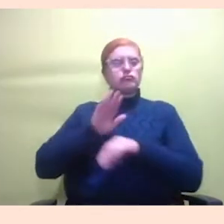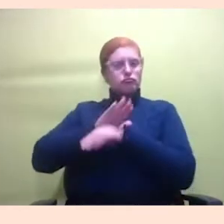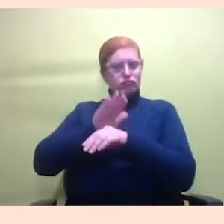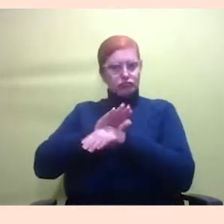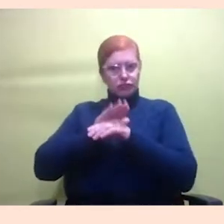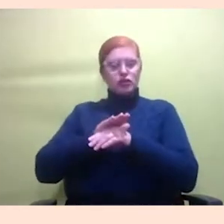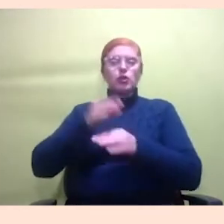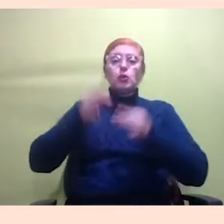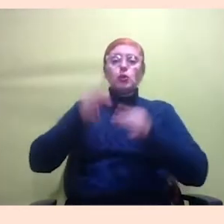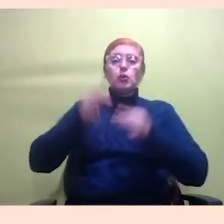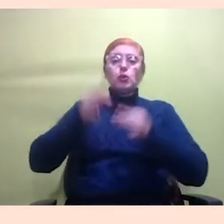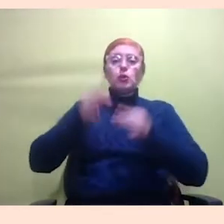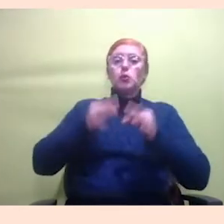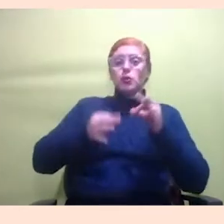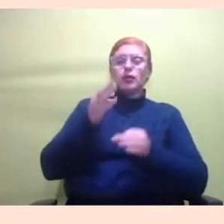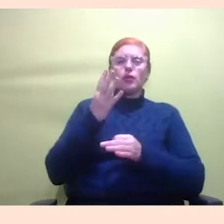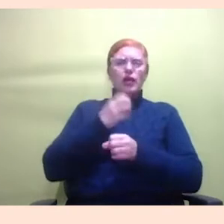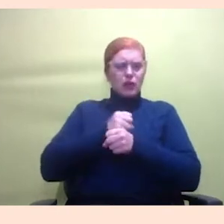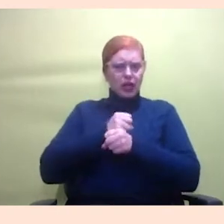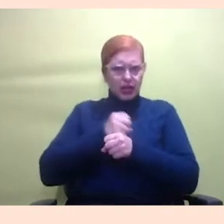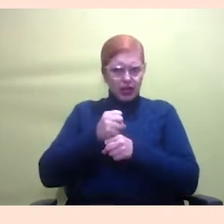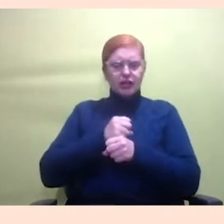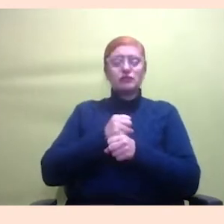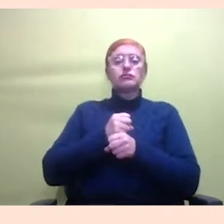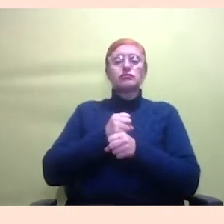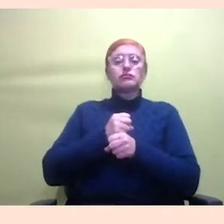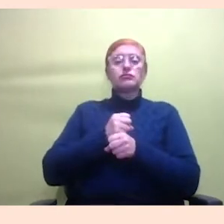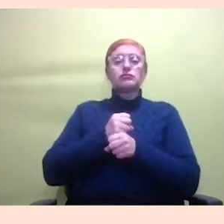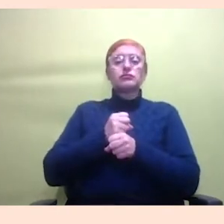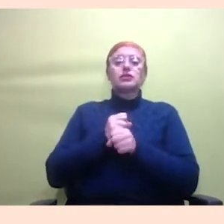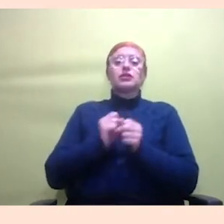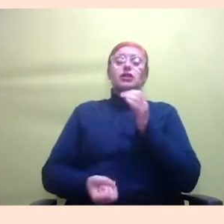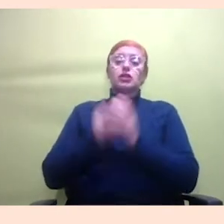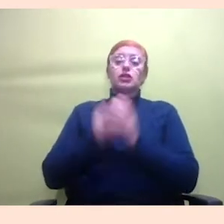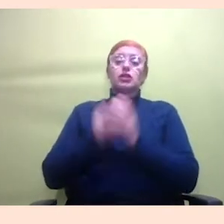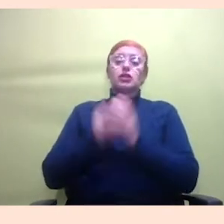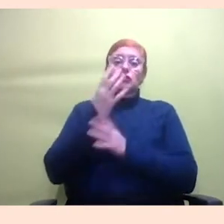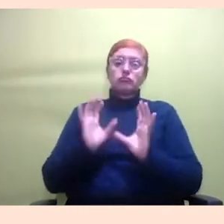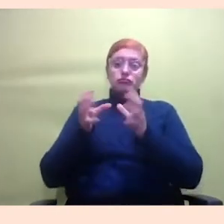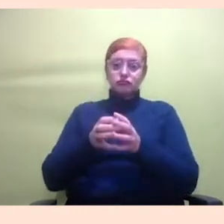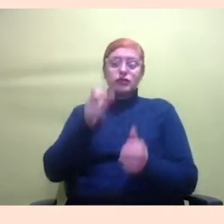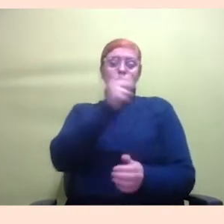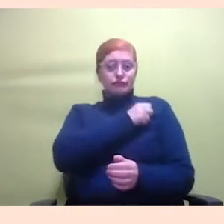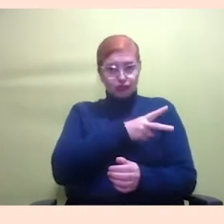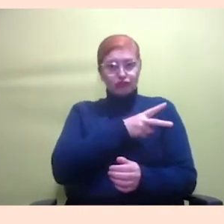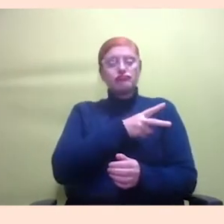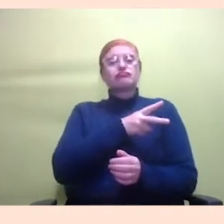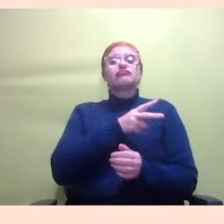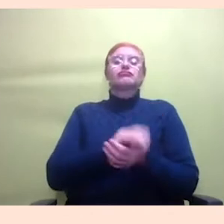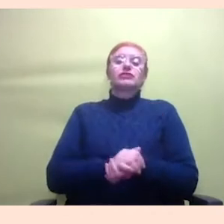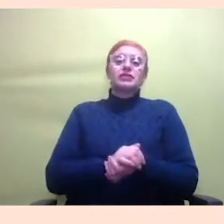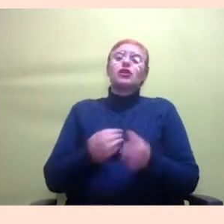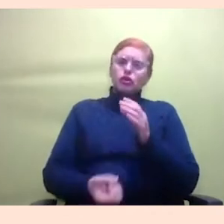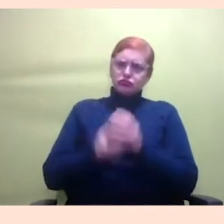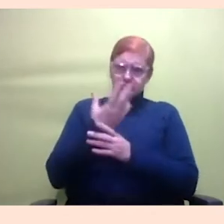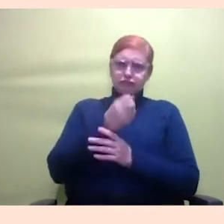anos atrás a gente criou uma organização chamada Tamo Juntas, né? Eu e umas outras duas amigas advogadas, a gente cria Tamo Juntas com o foco de atender